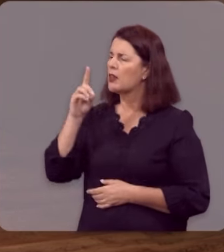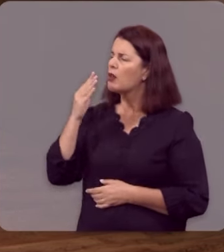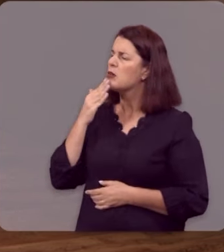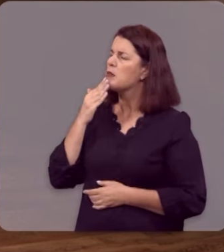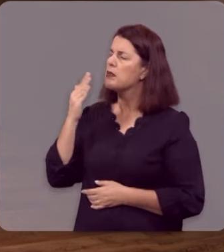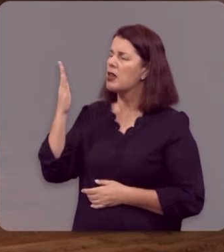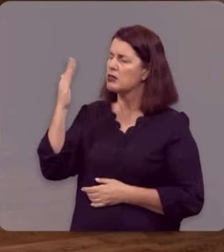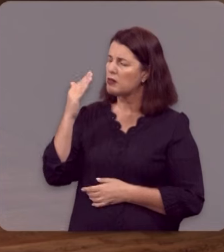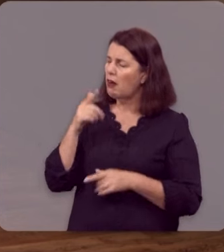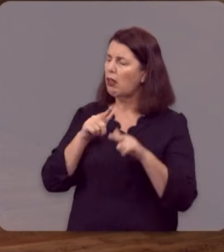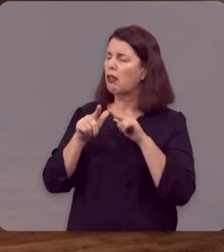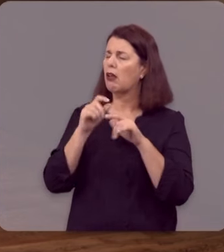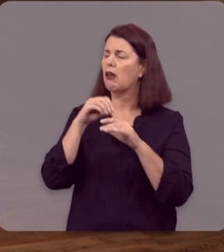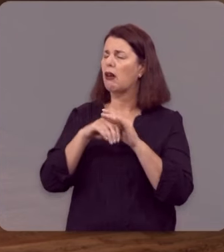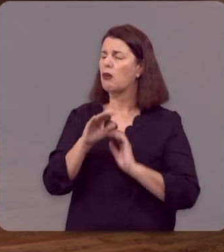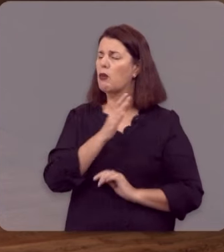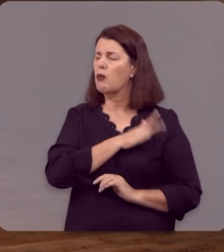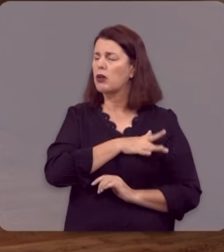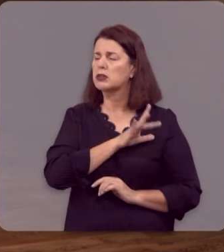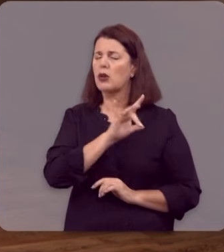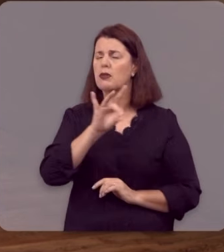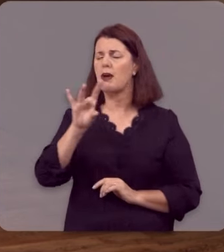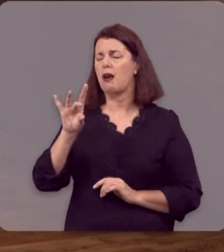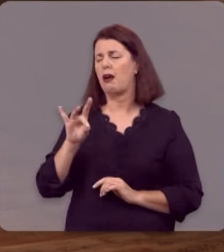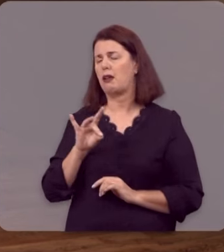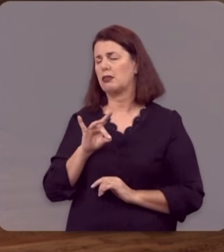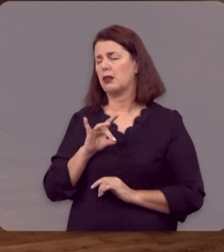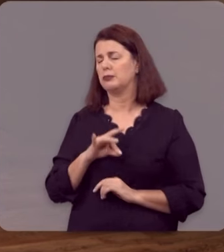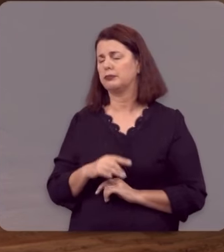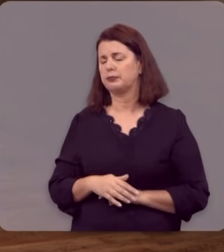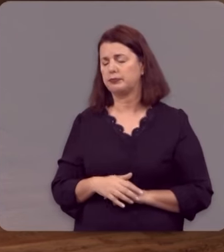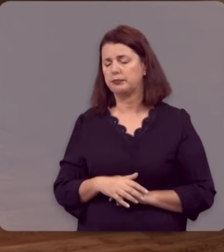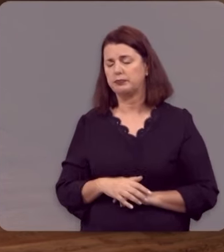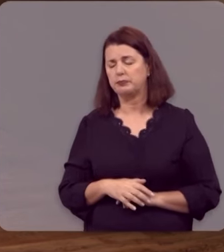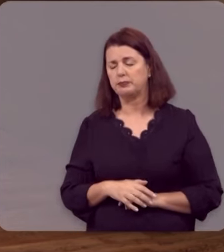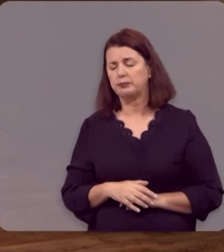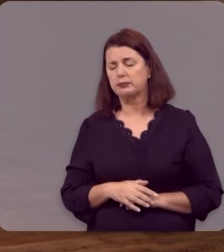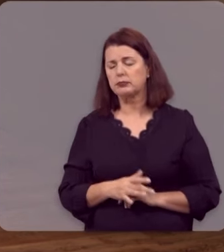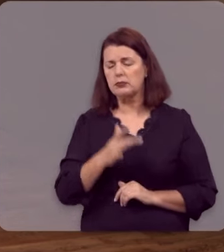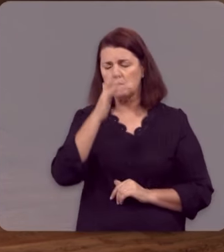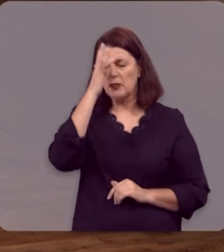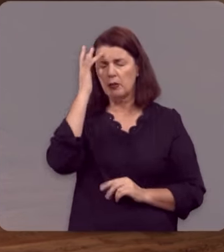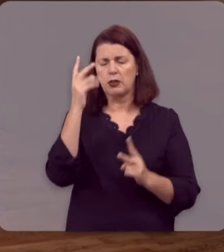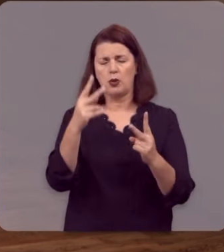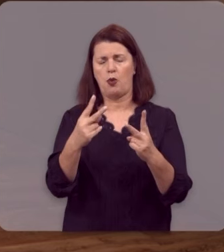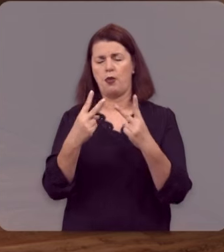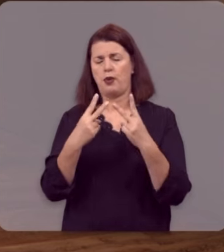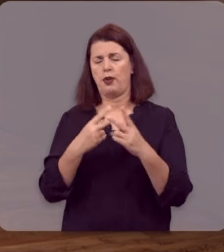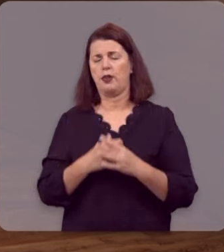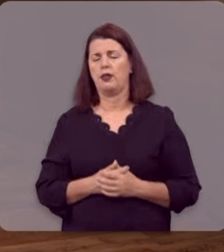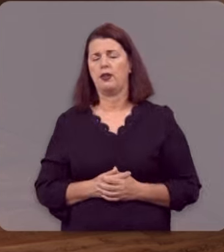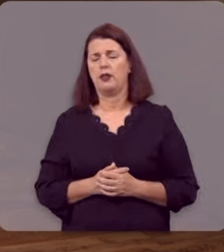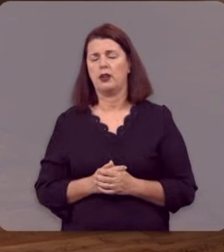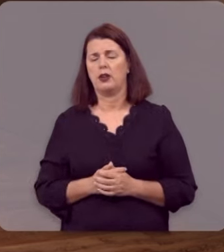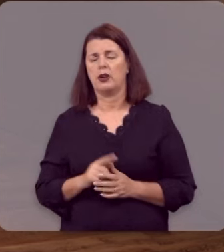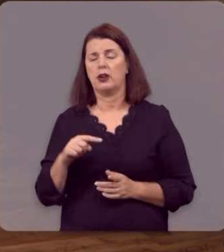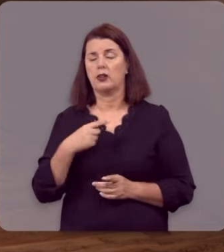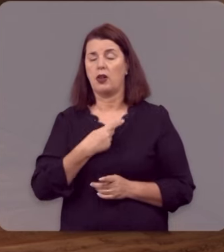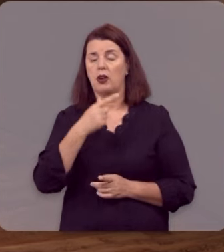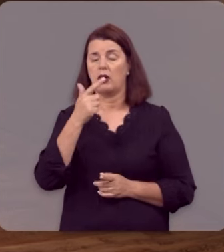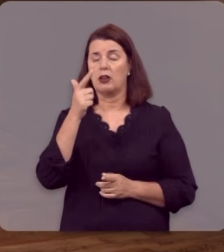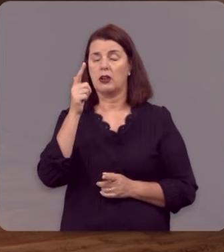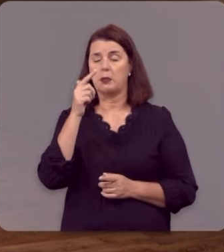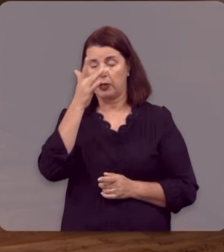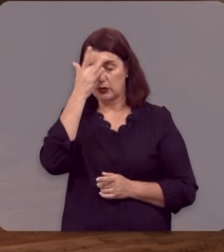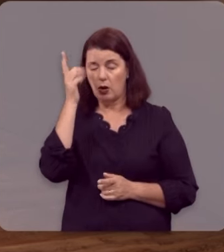Deus, eu te peço que Tu apliques esta palavra ao coração de todos quantos agora nos assistem, para que